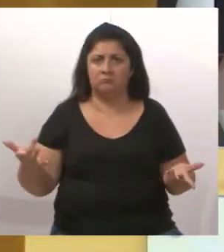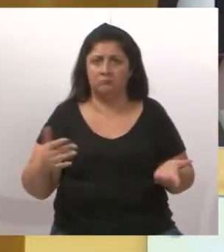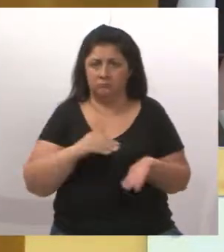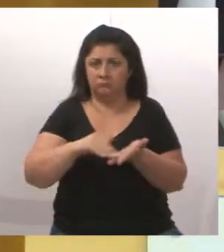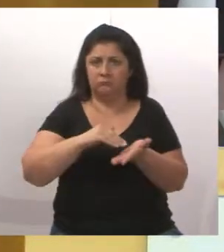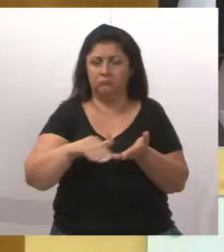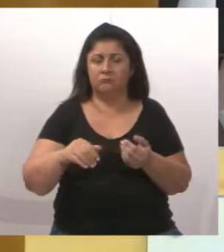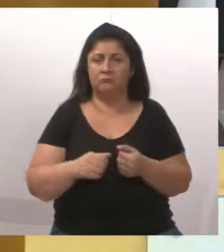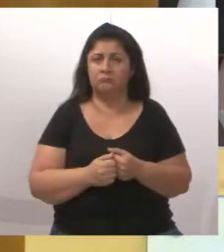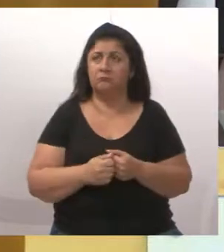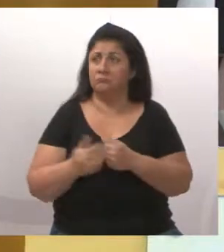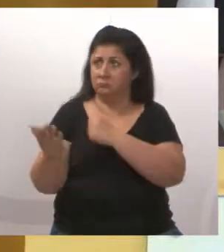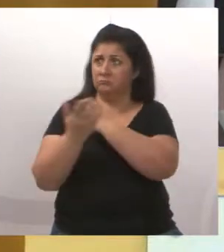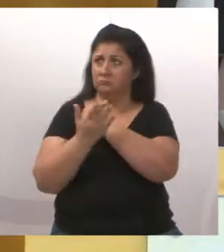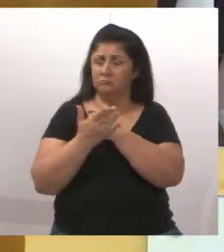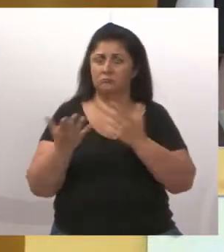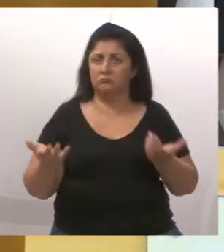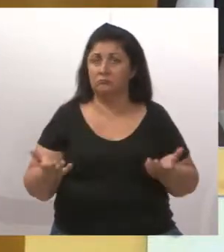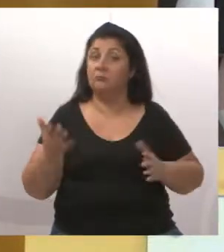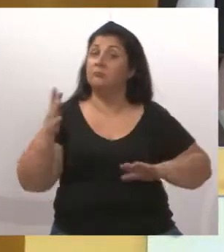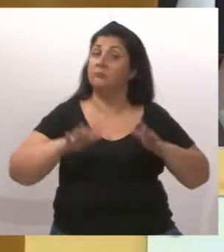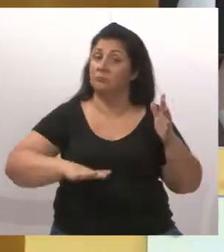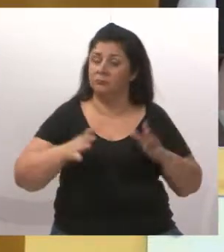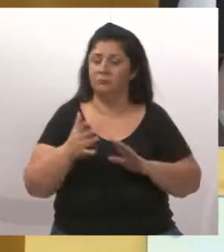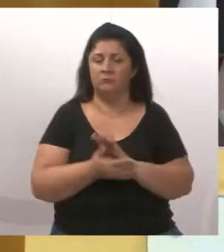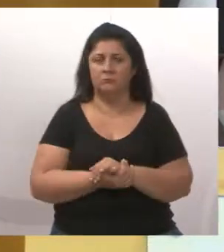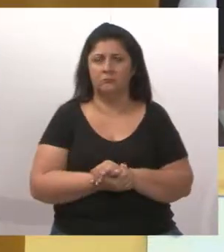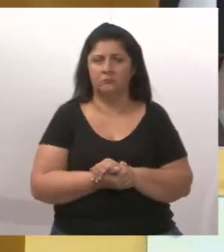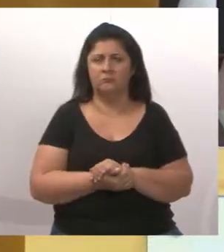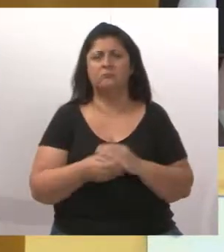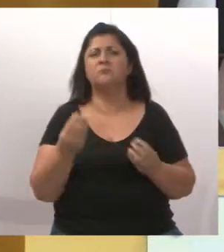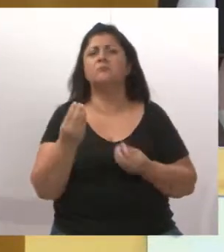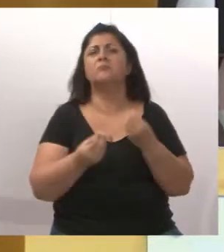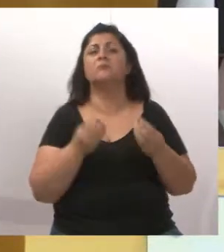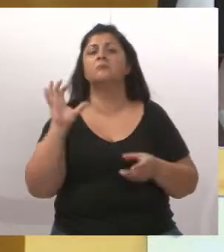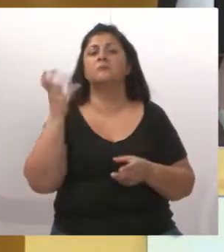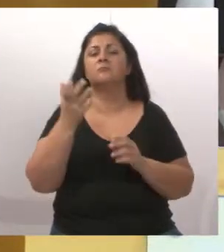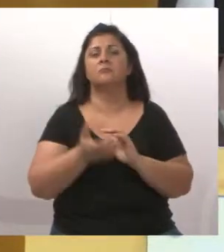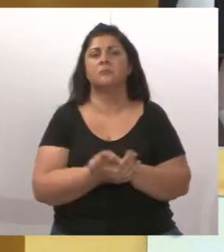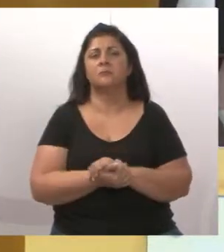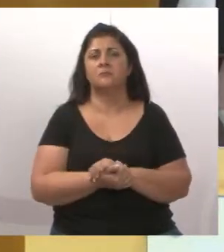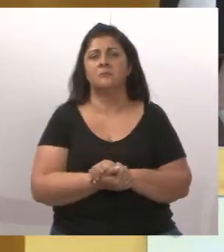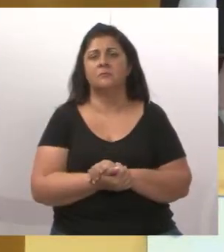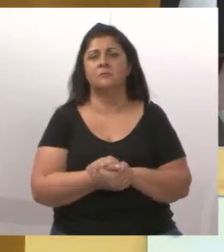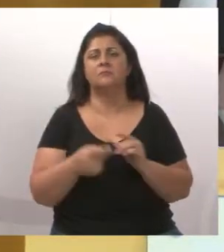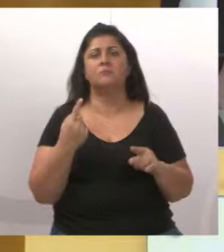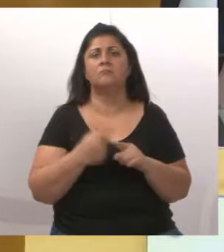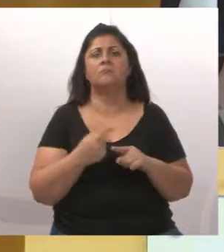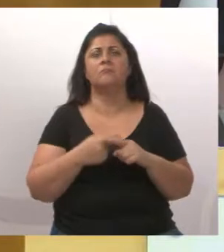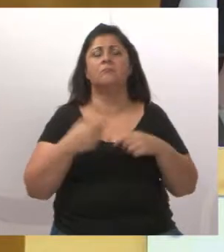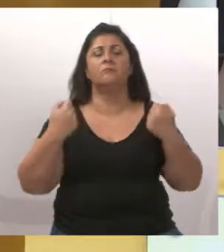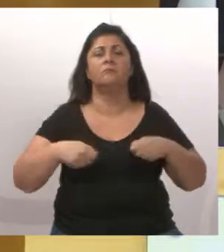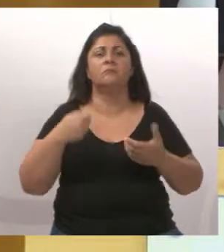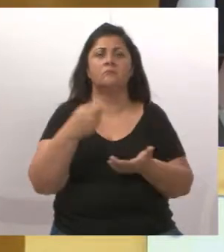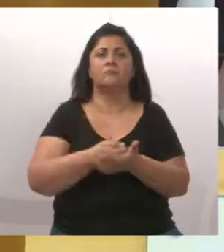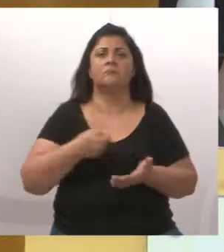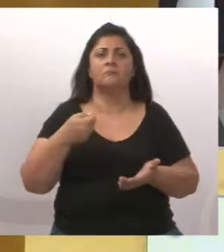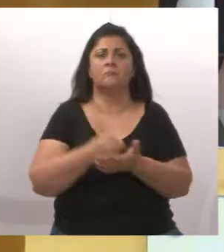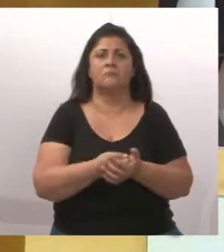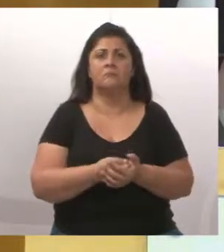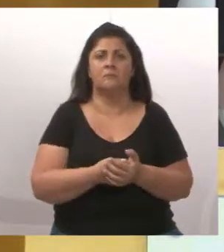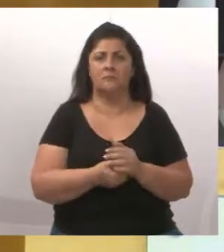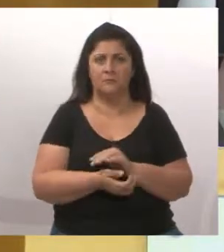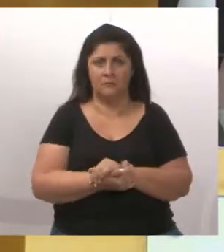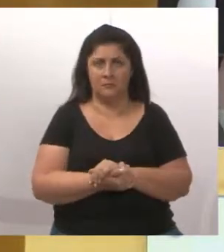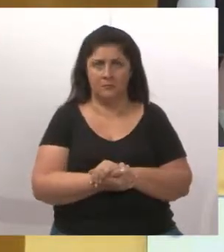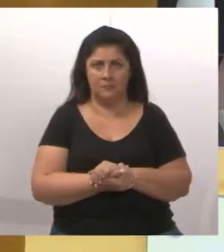atende, em alguns casos, como é que é isso? Por que a gente tem que cobrar para que eles possam atender?